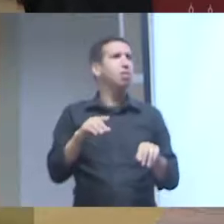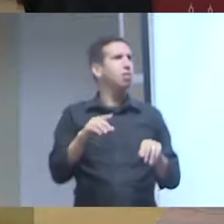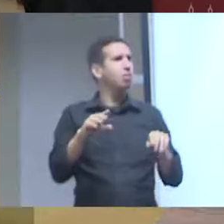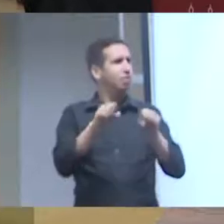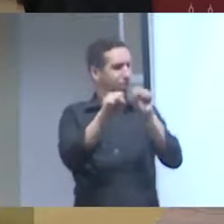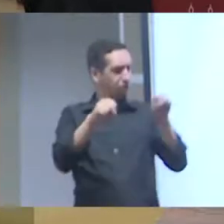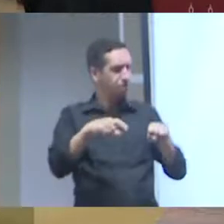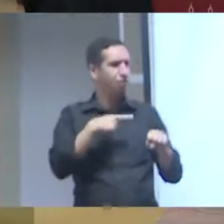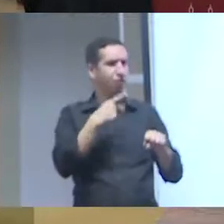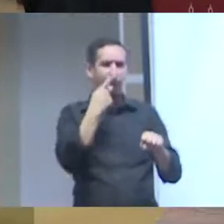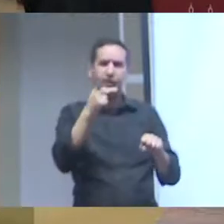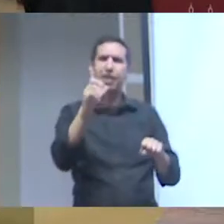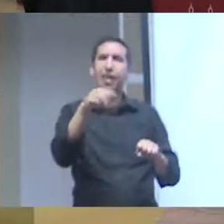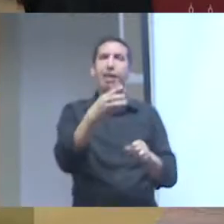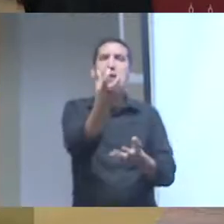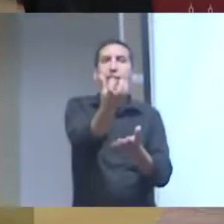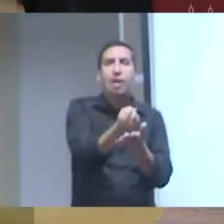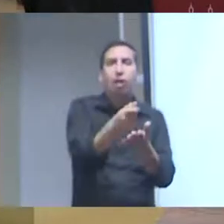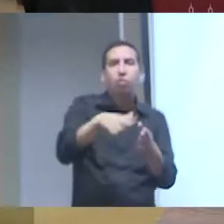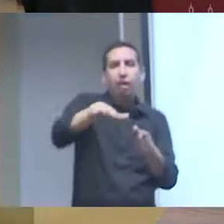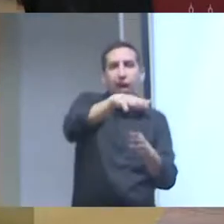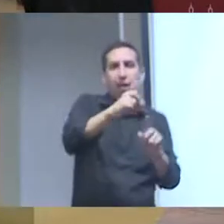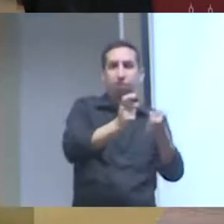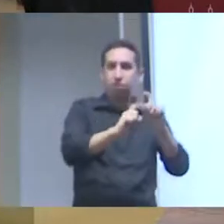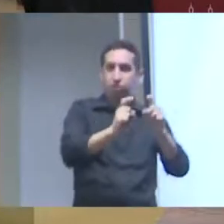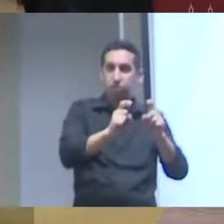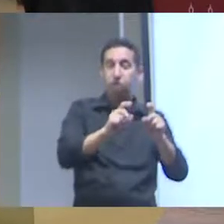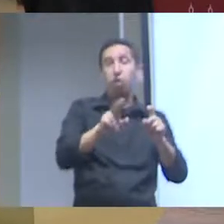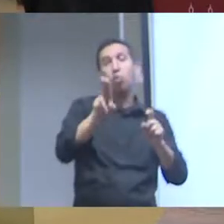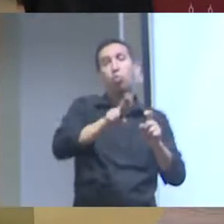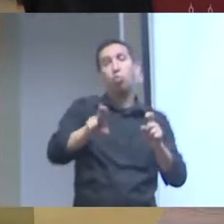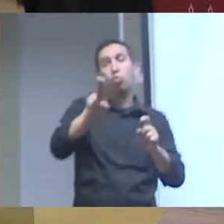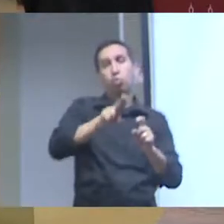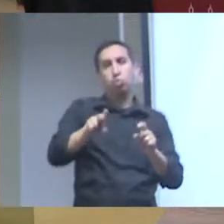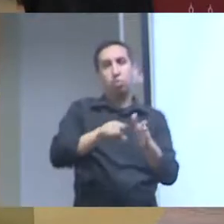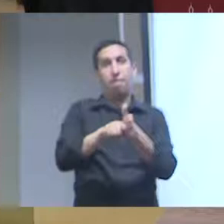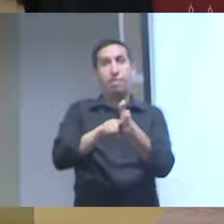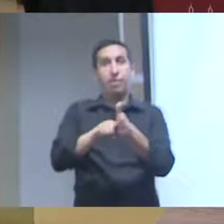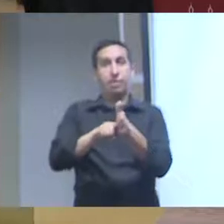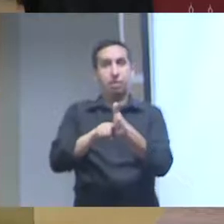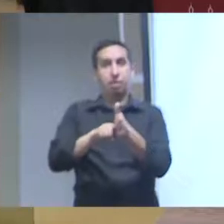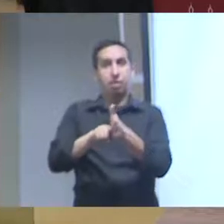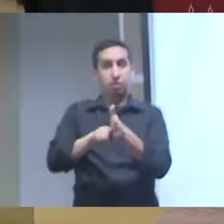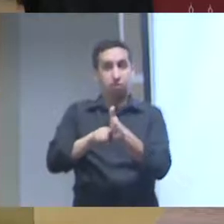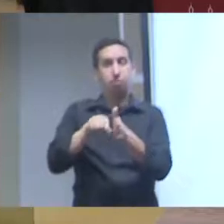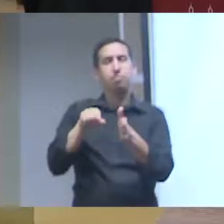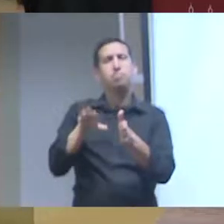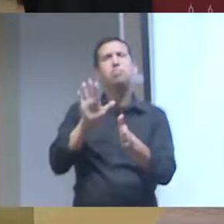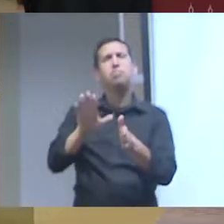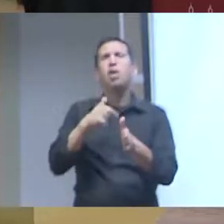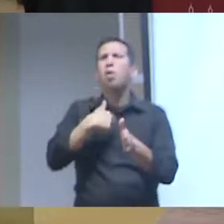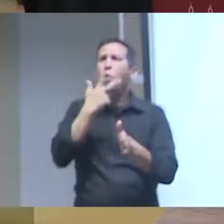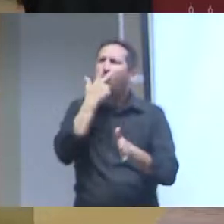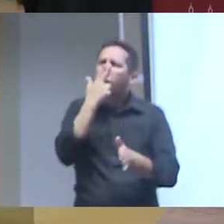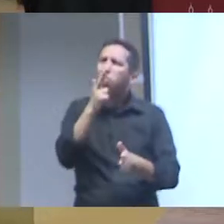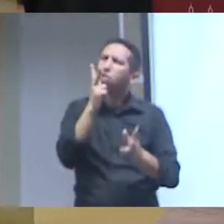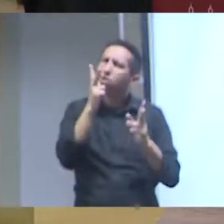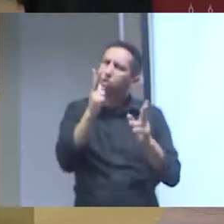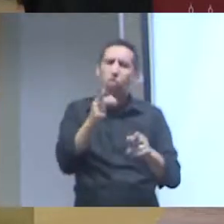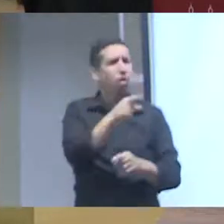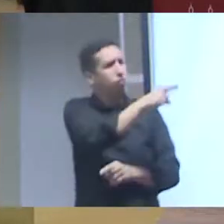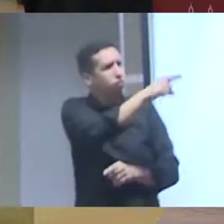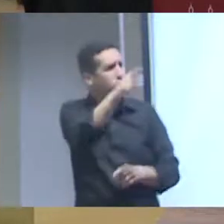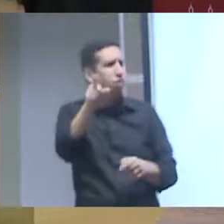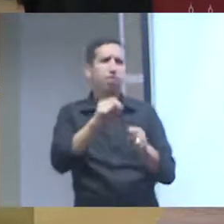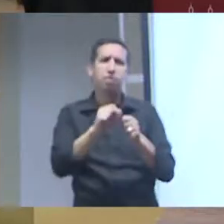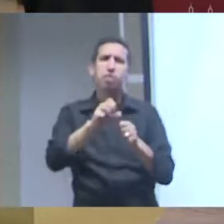enfrentando isso são dados administrativos que tem um potencial de uso na pesquisa grande né e eu acho que é